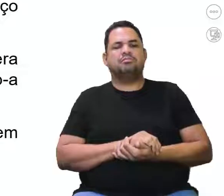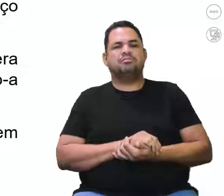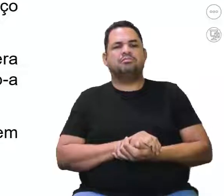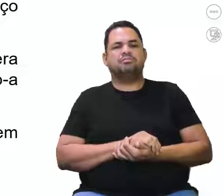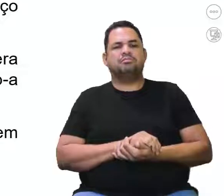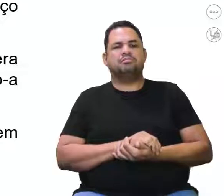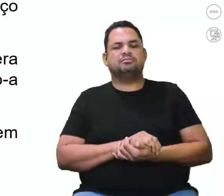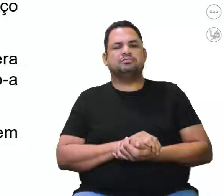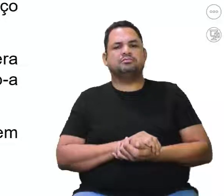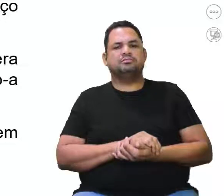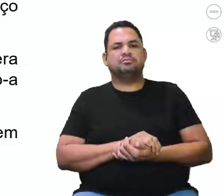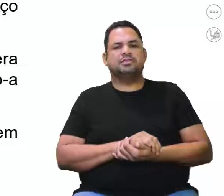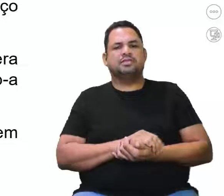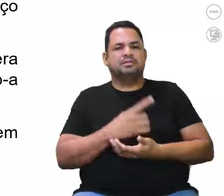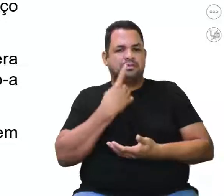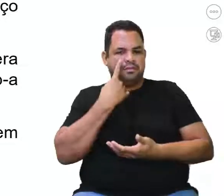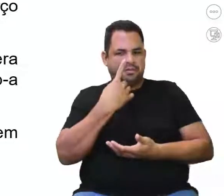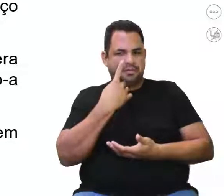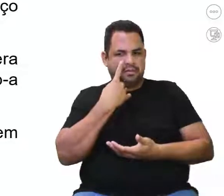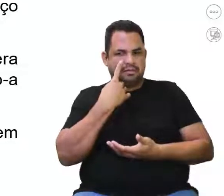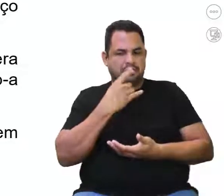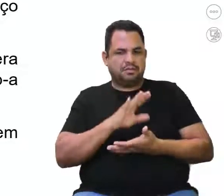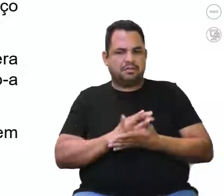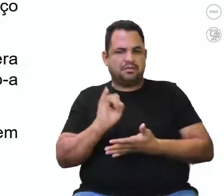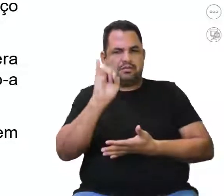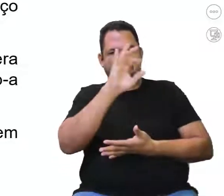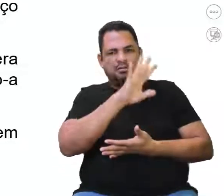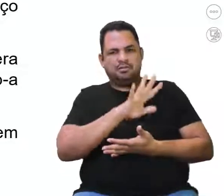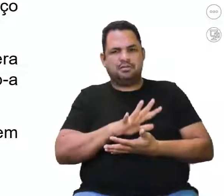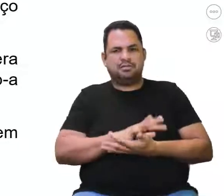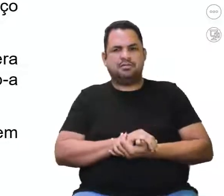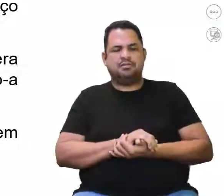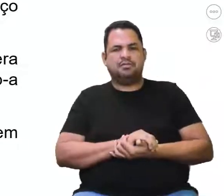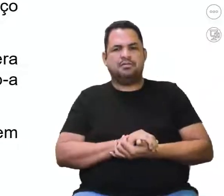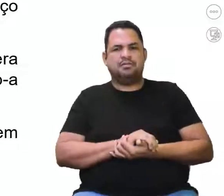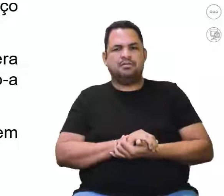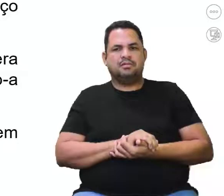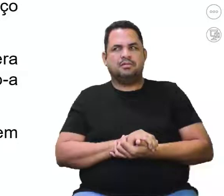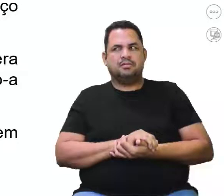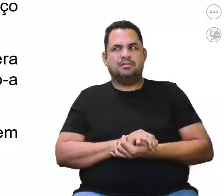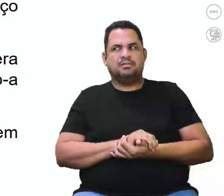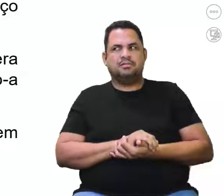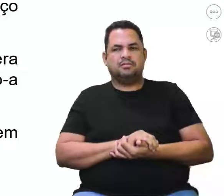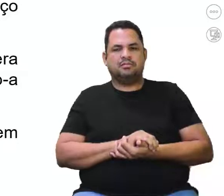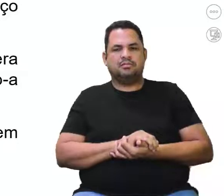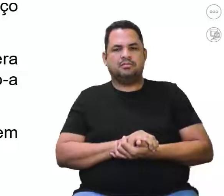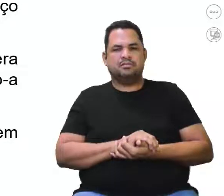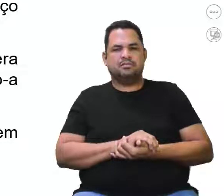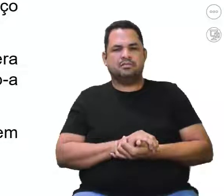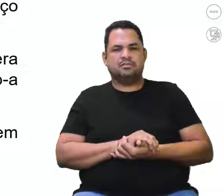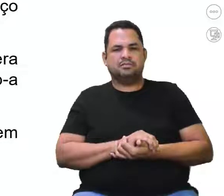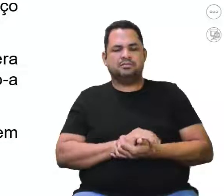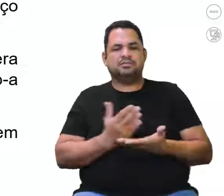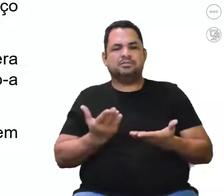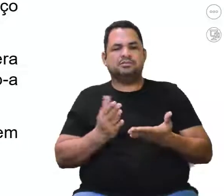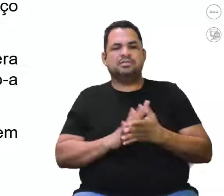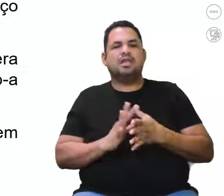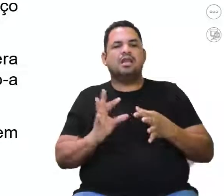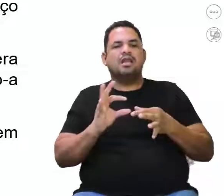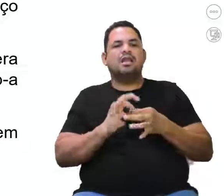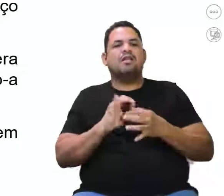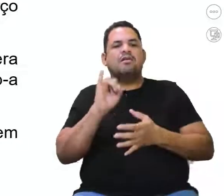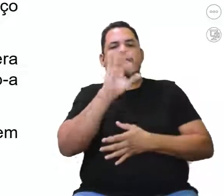Vocês analisaram bem a imagem, né, do rapaz ao computador? Então, vejam bem, a gente vai associar aquela